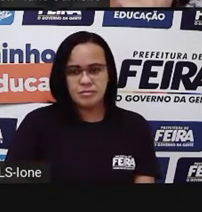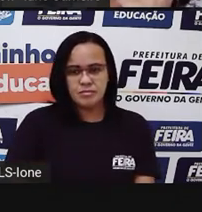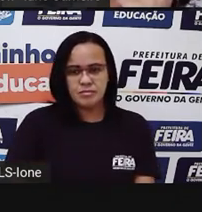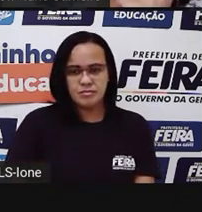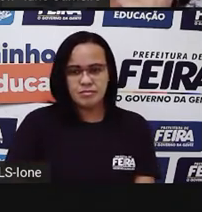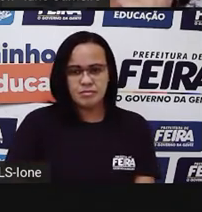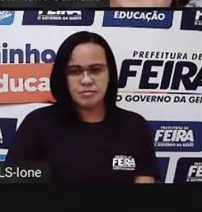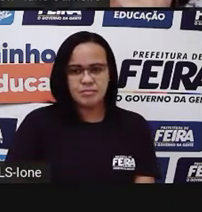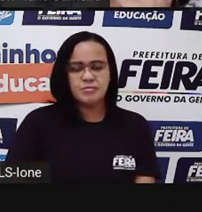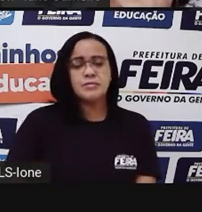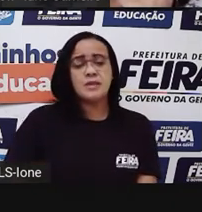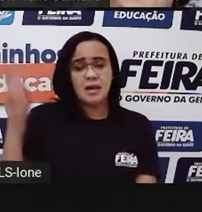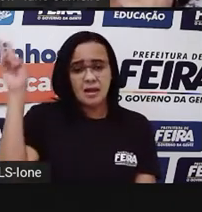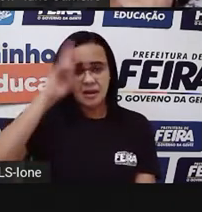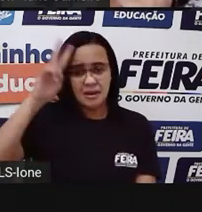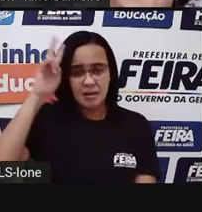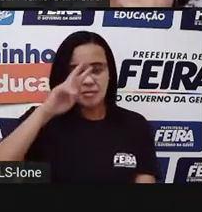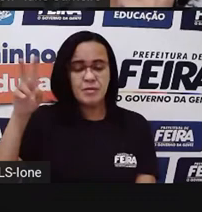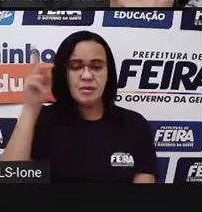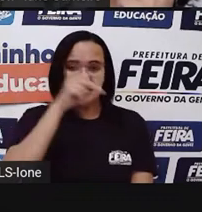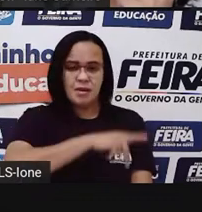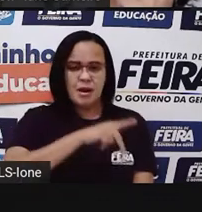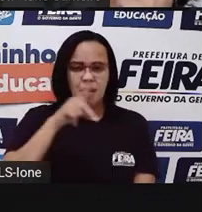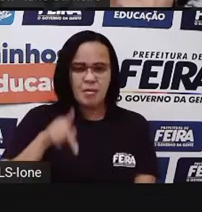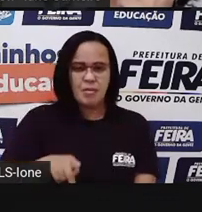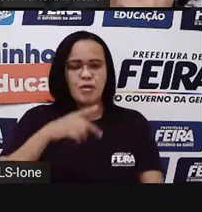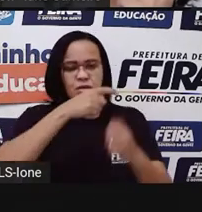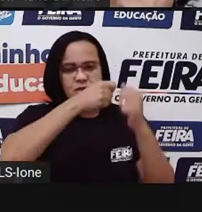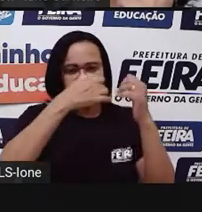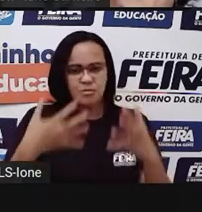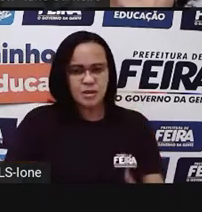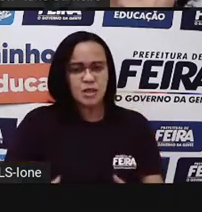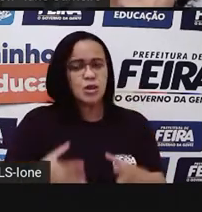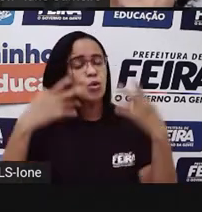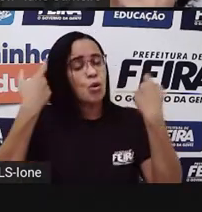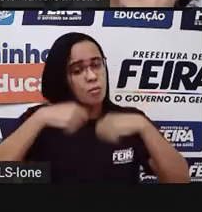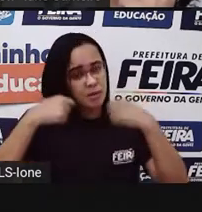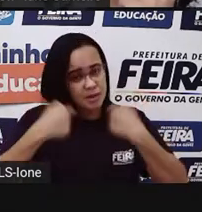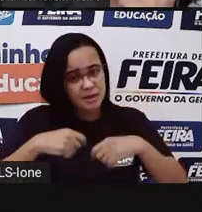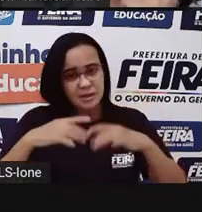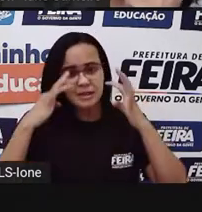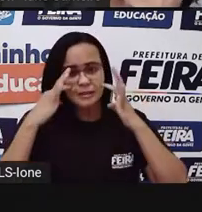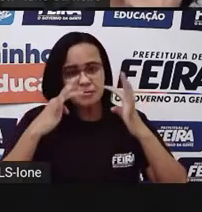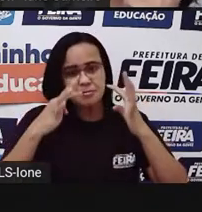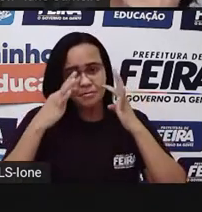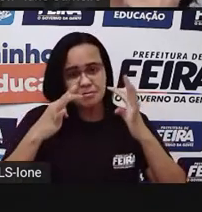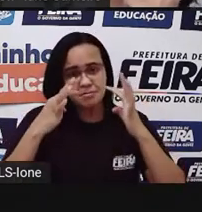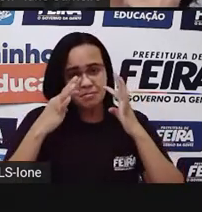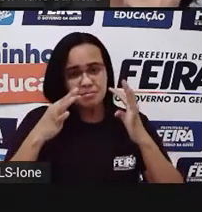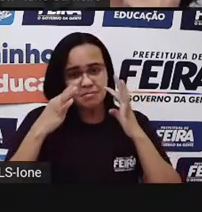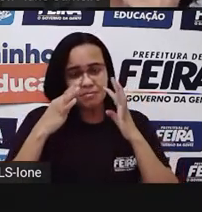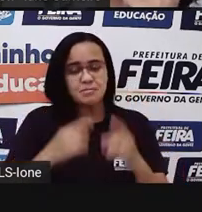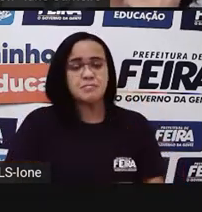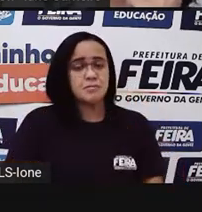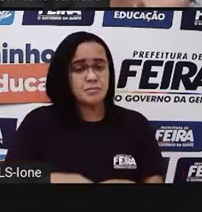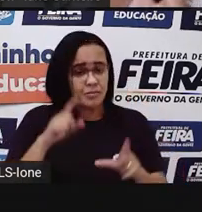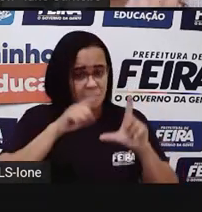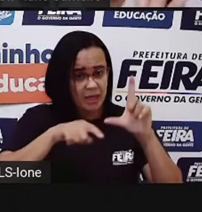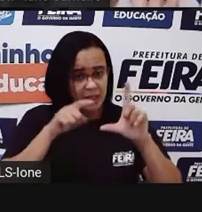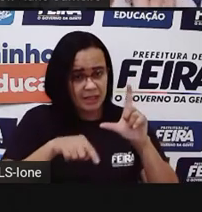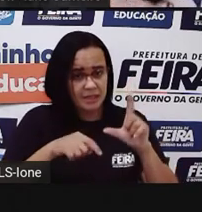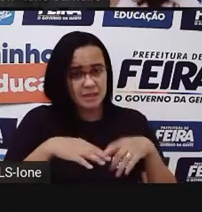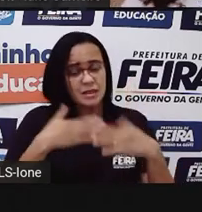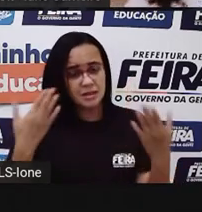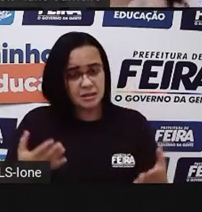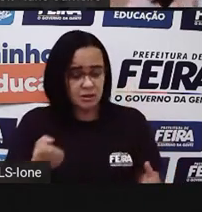quando a Pro falou com vocês das palavras? Que a precisa pensar bastante quais são as letras? O número é a mesma coisa. Se a gente colocar um número